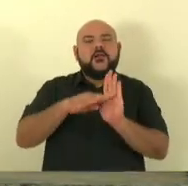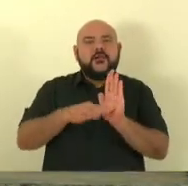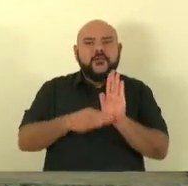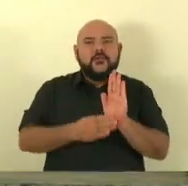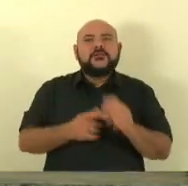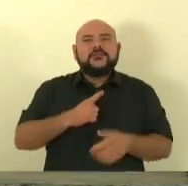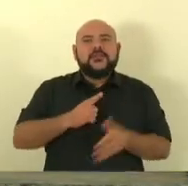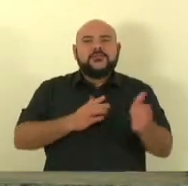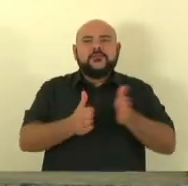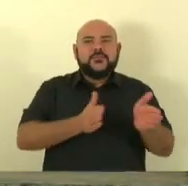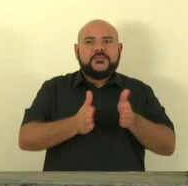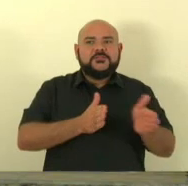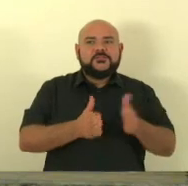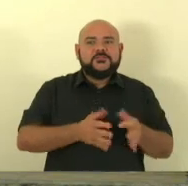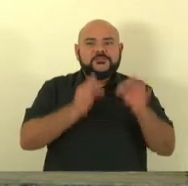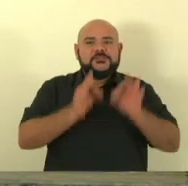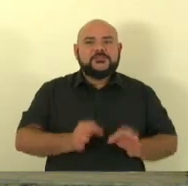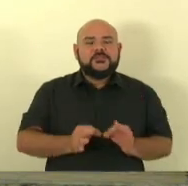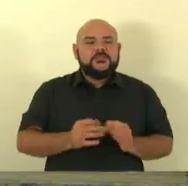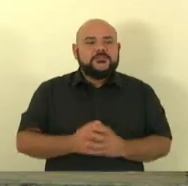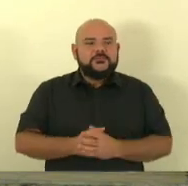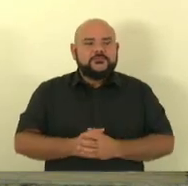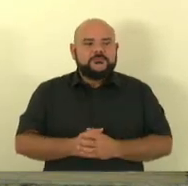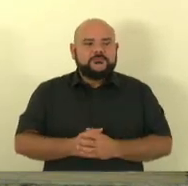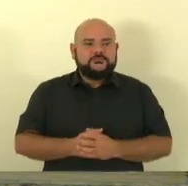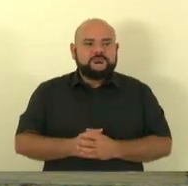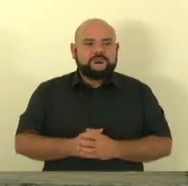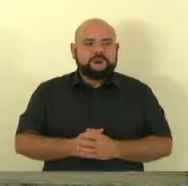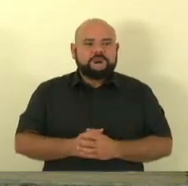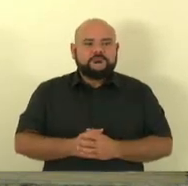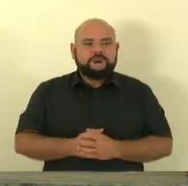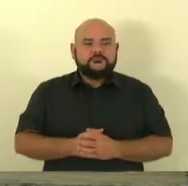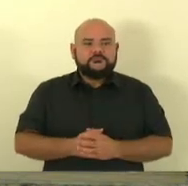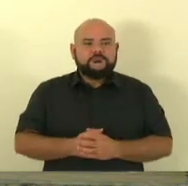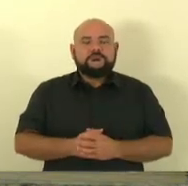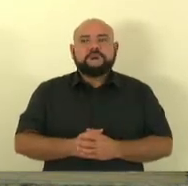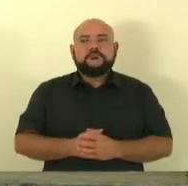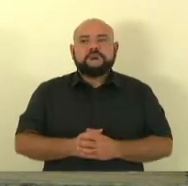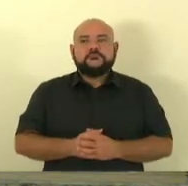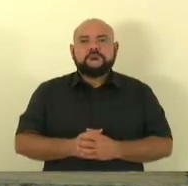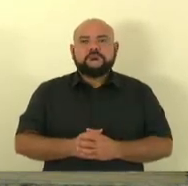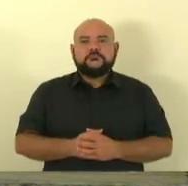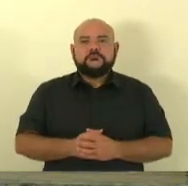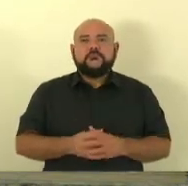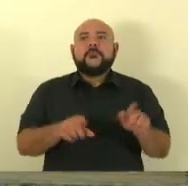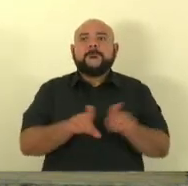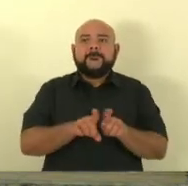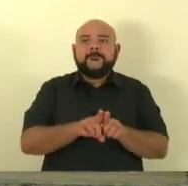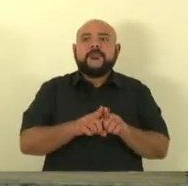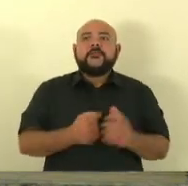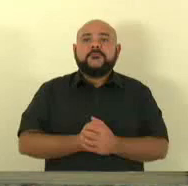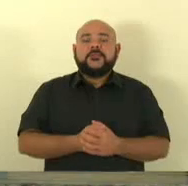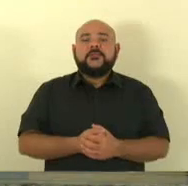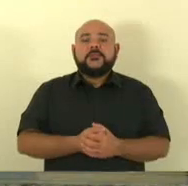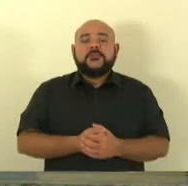recursal e tratam-se e tramitam-se da forma regimental.